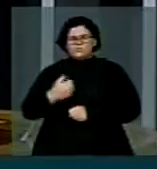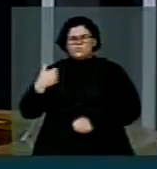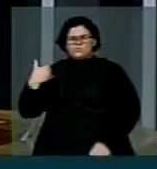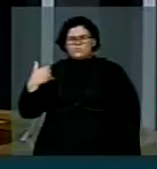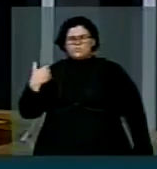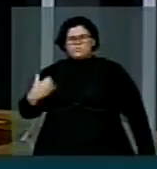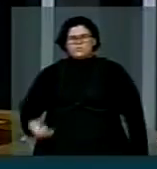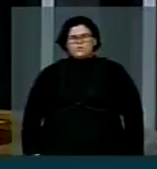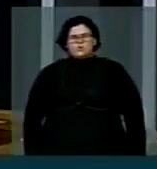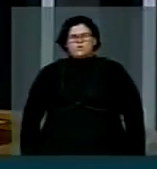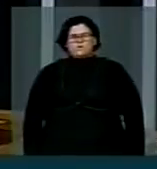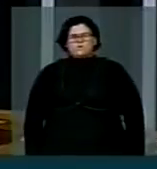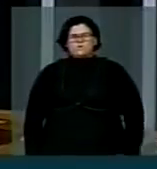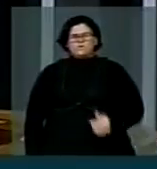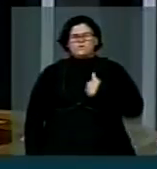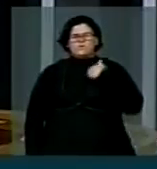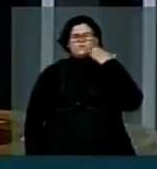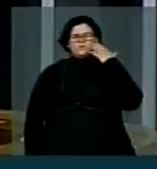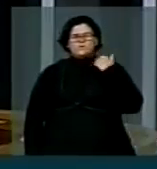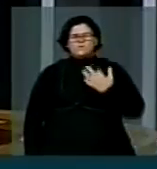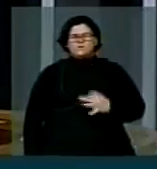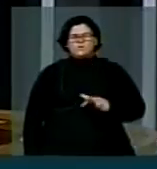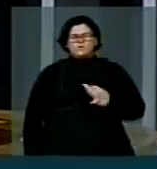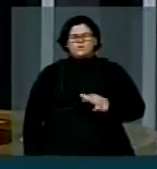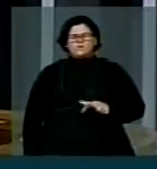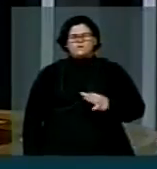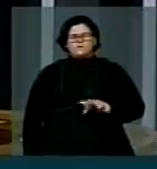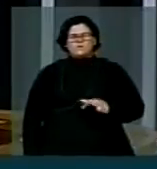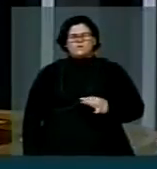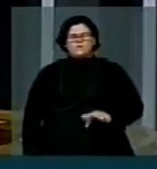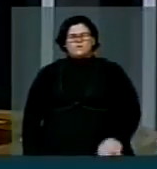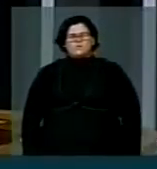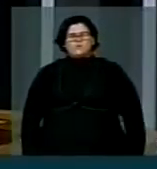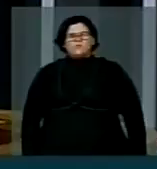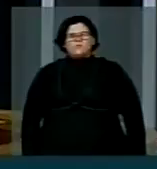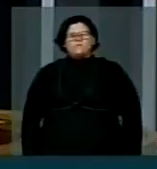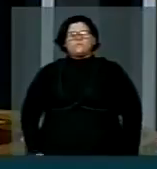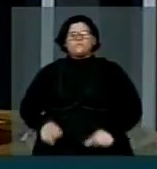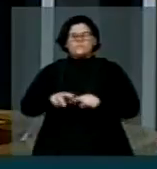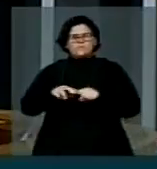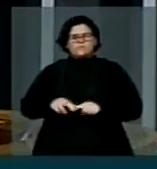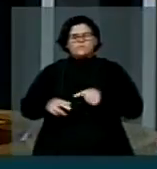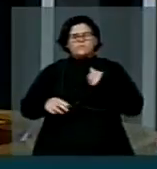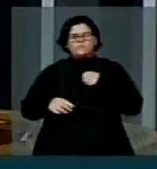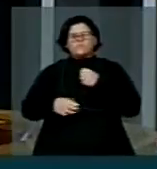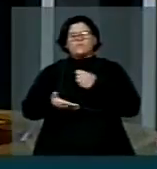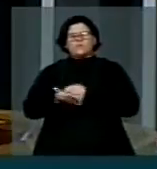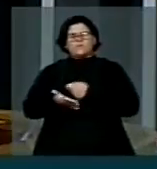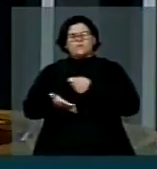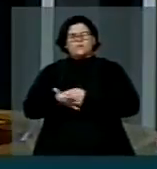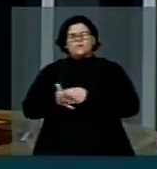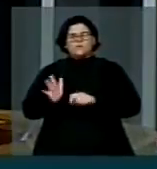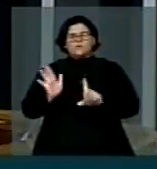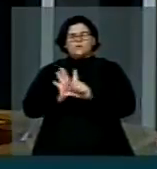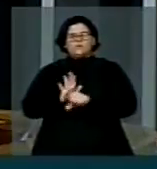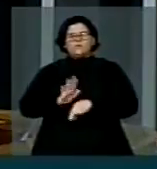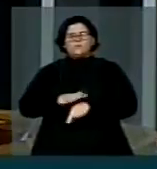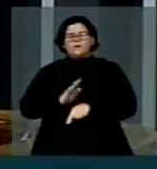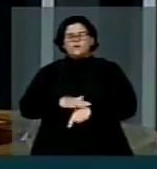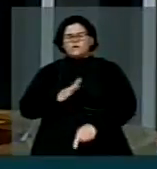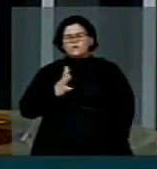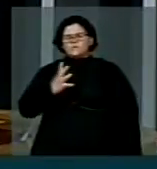com essa perda. Por tudo isso, sou defensora de leis mais duras, crimes contra a vida,